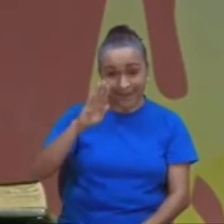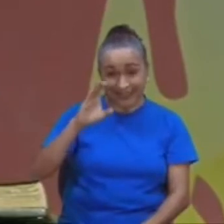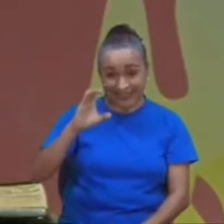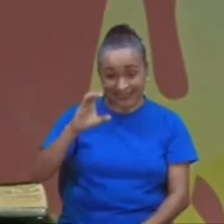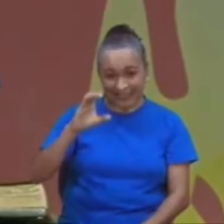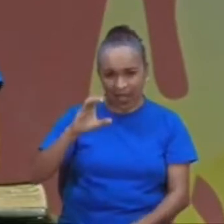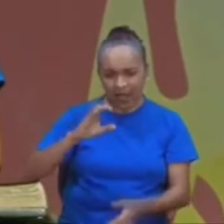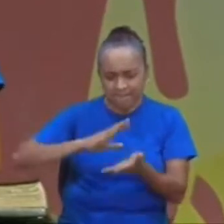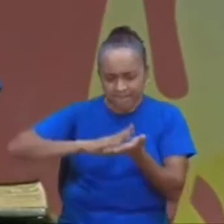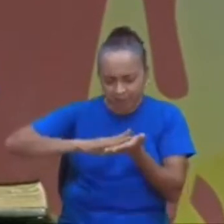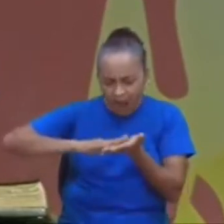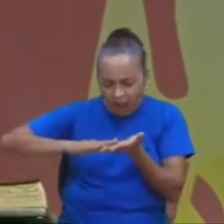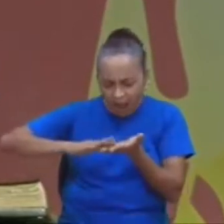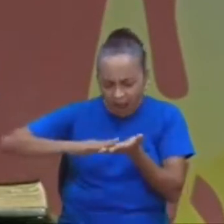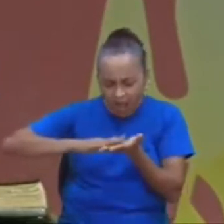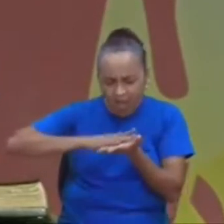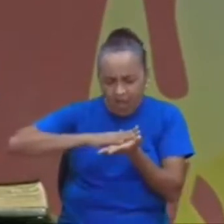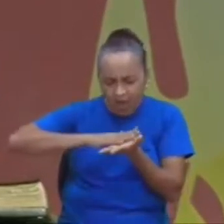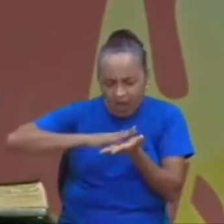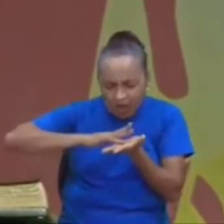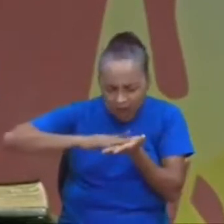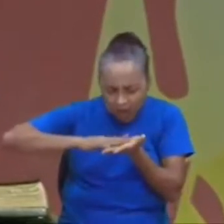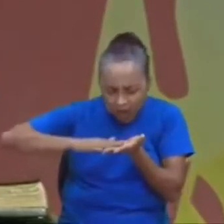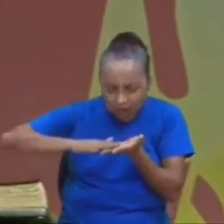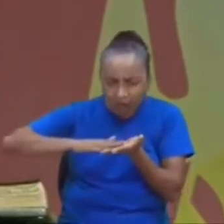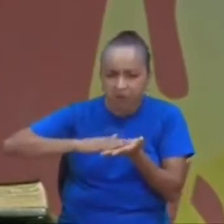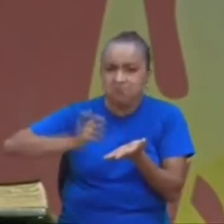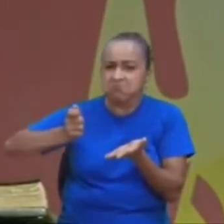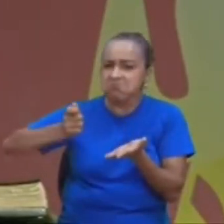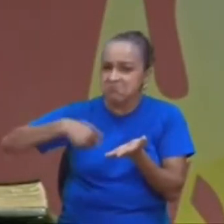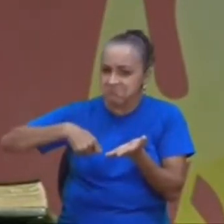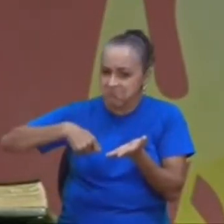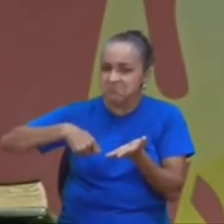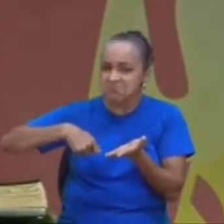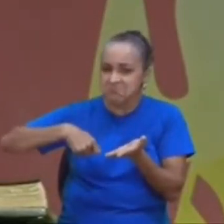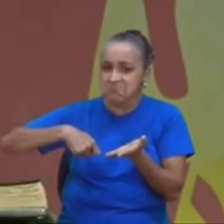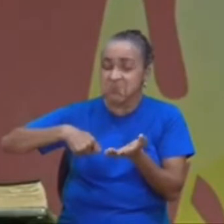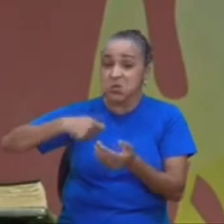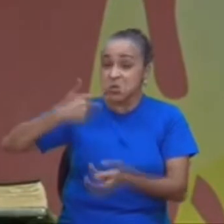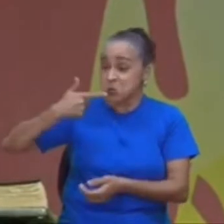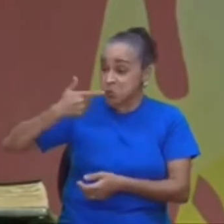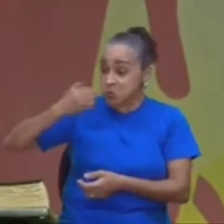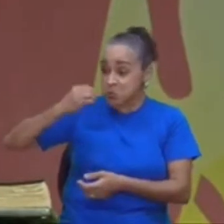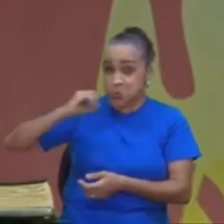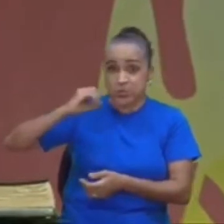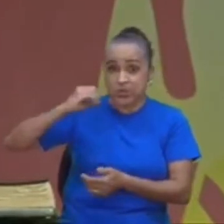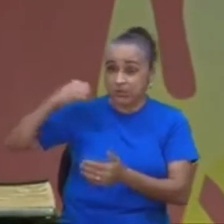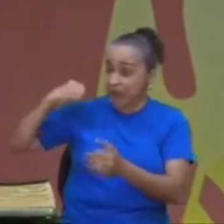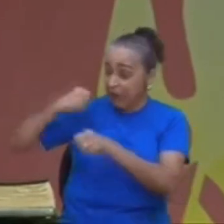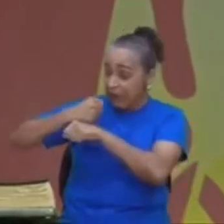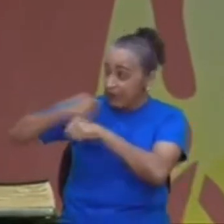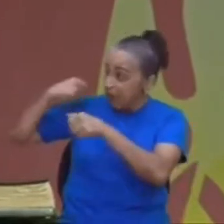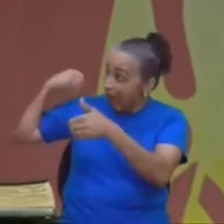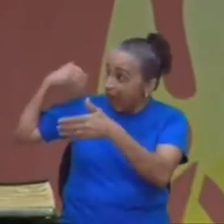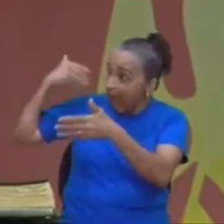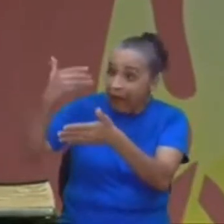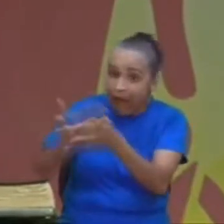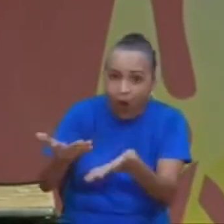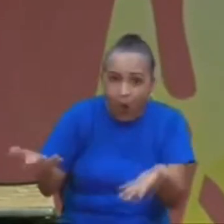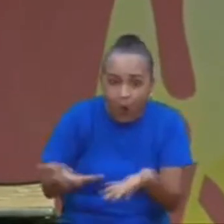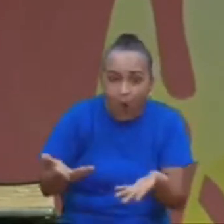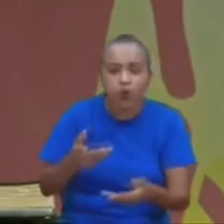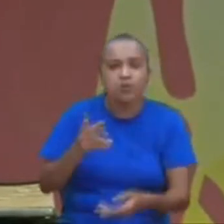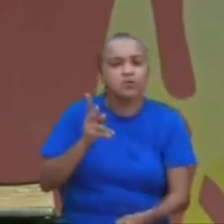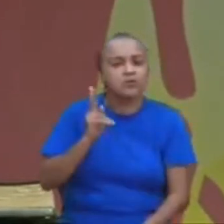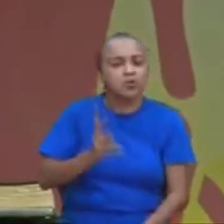os cegos leem com os dedos, com as pontas dos dedos. E em 200 anos, pouca coisa mudou daquilo que ele criou com